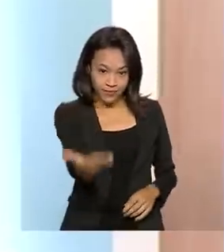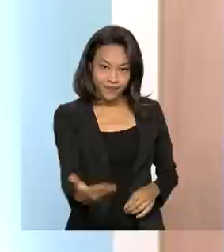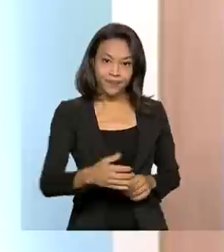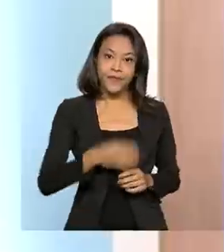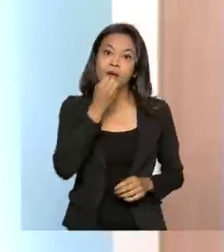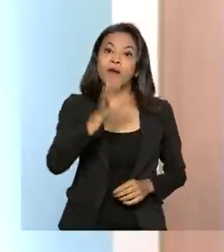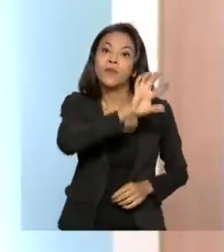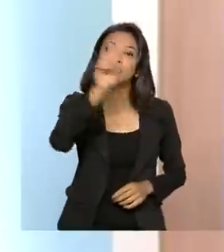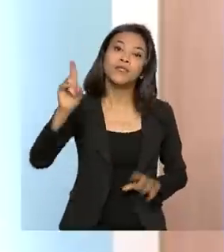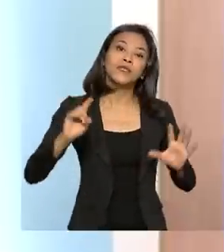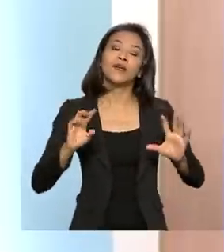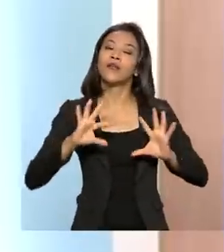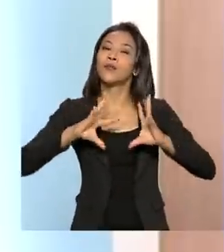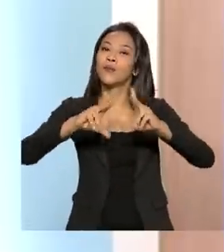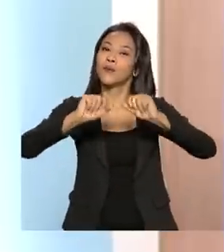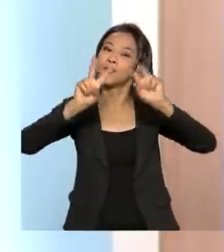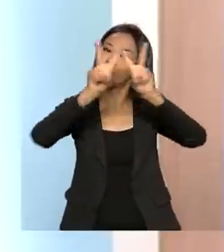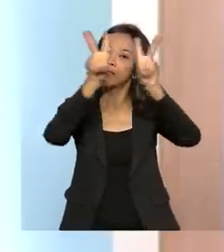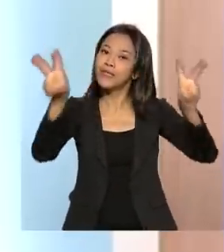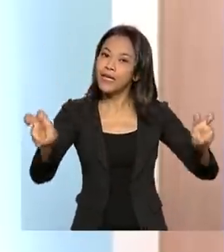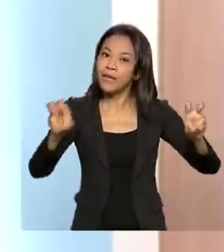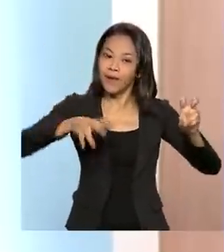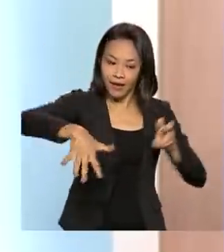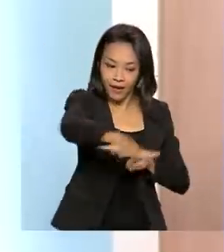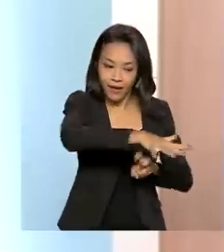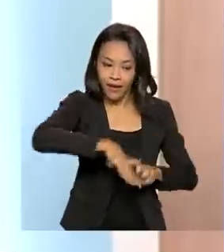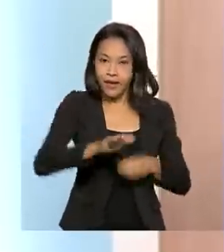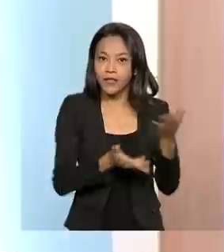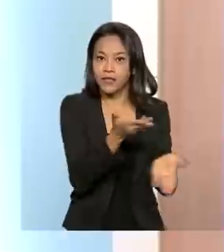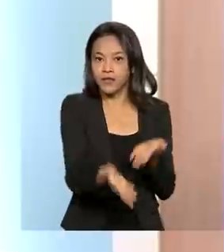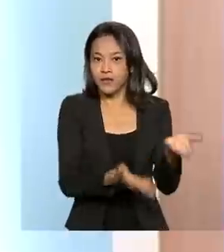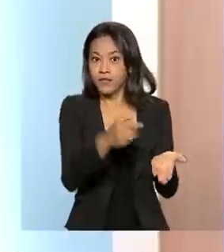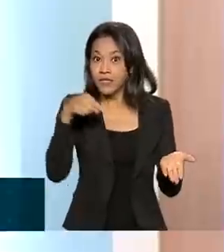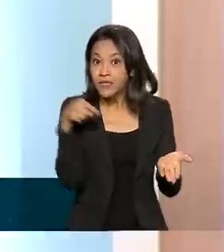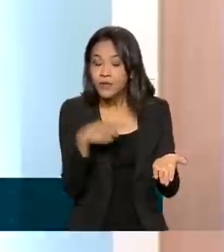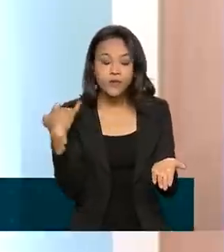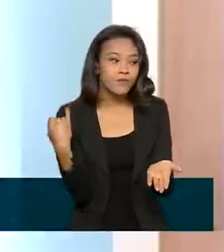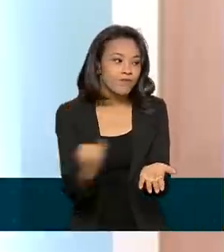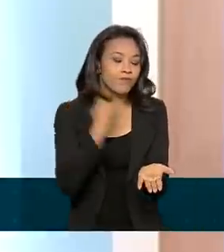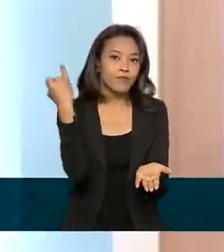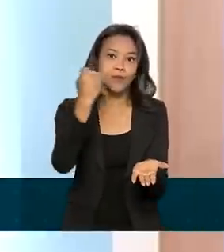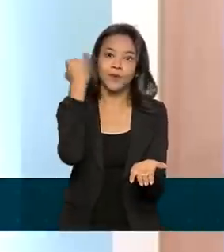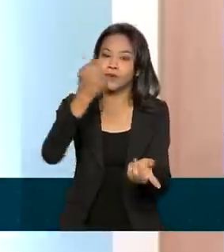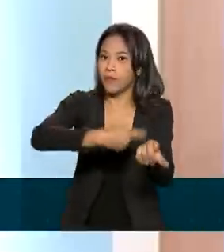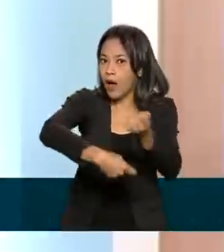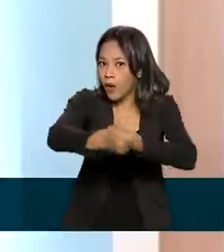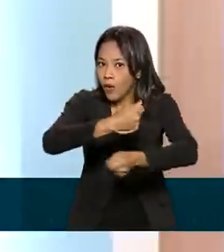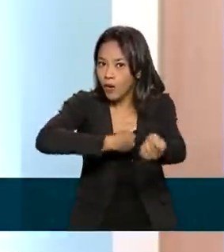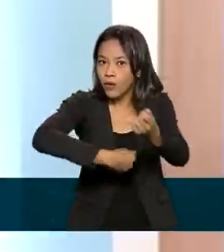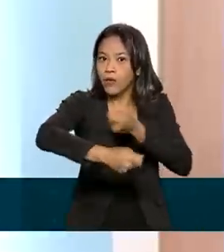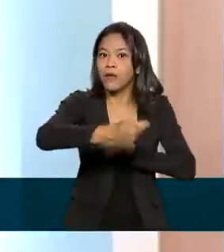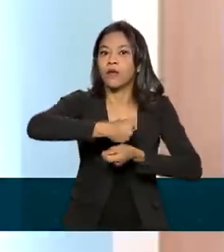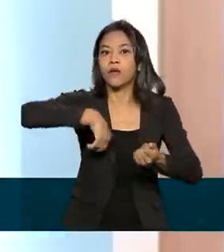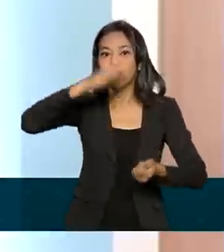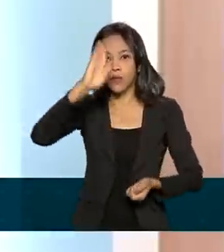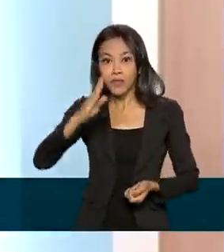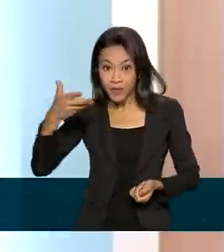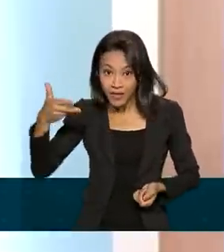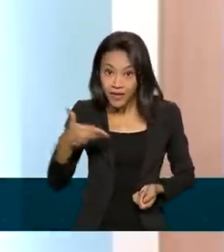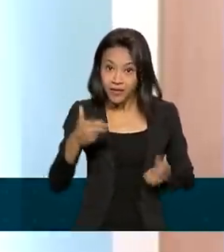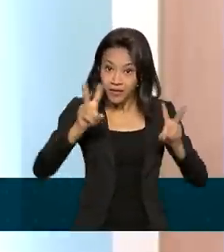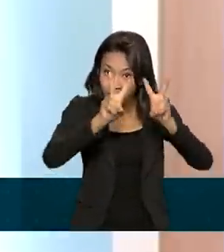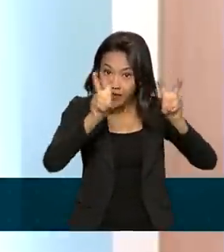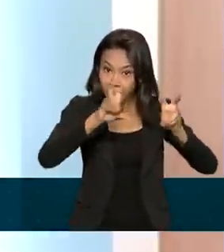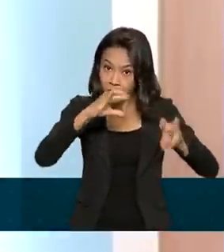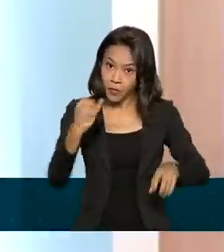a todos. O nosso tema de hoje é o setor de serviços, que tem uma importância muito grande para a economia brasileira. E para tratar de um tema tão importante,